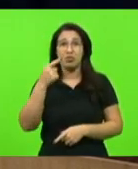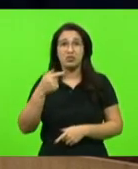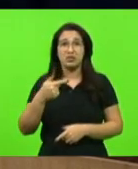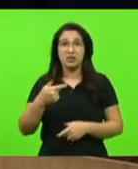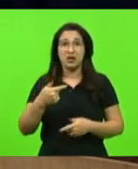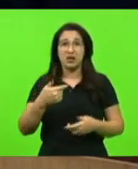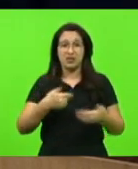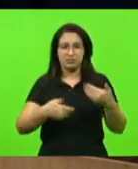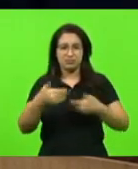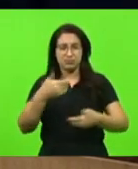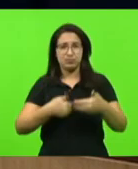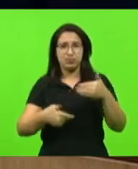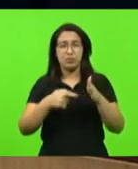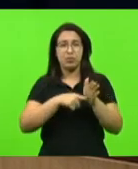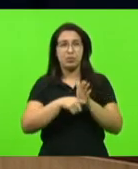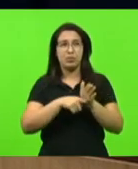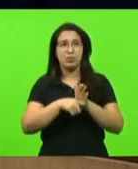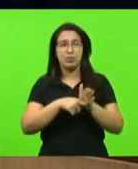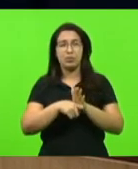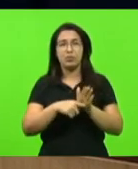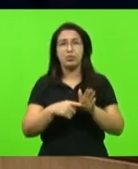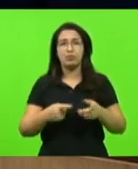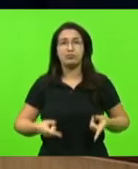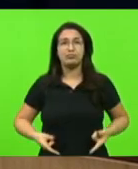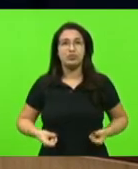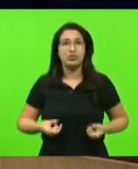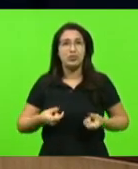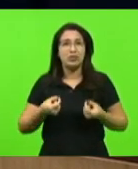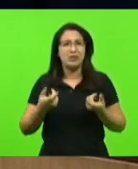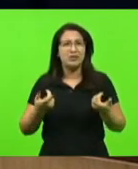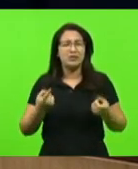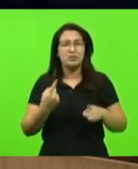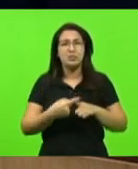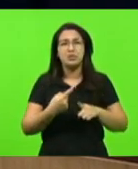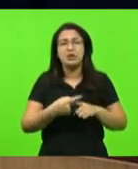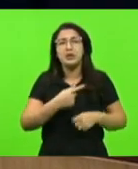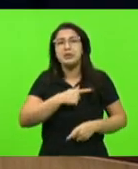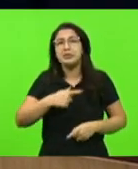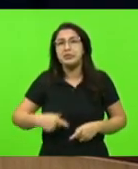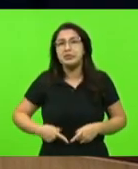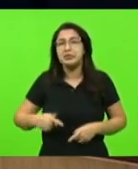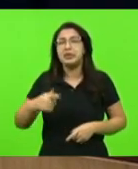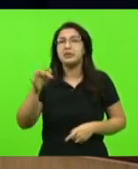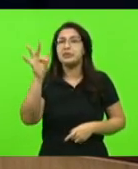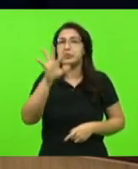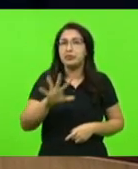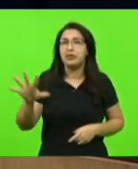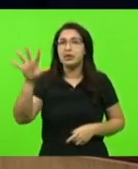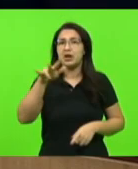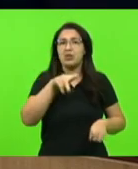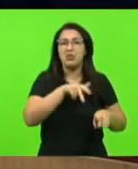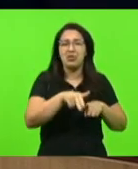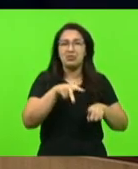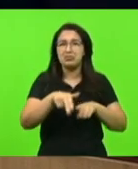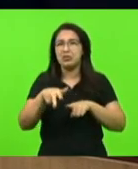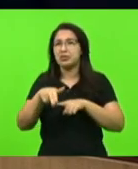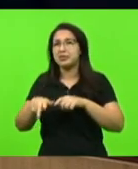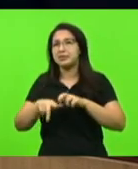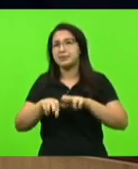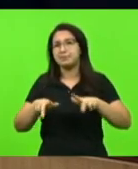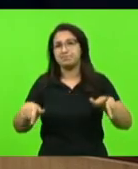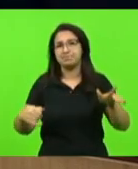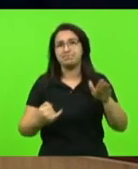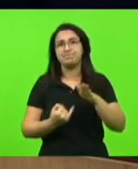porque o governo federal, o ministério responsável corta recursos do Instituto.